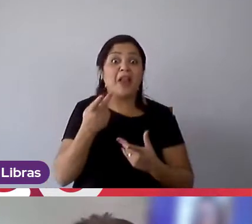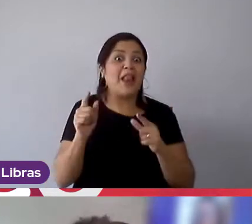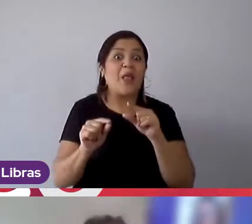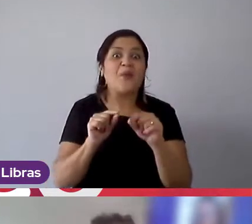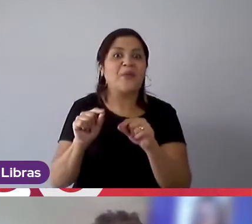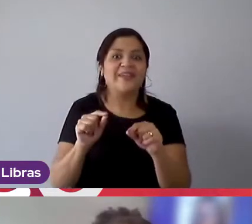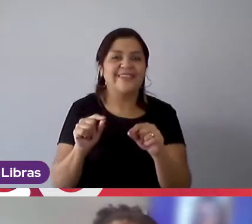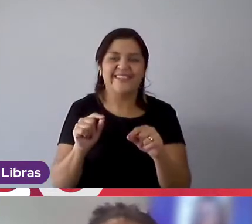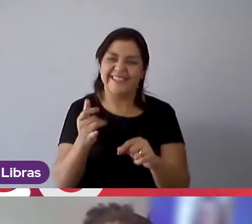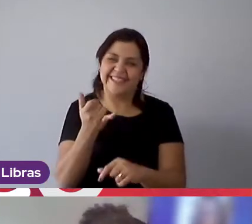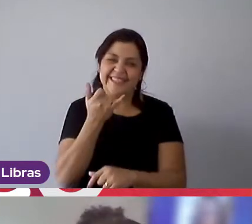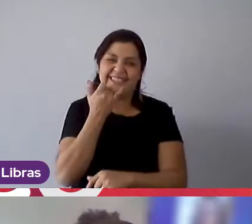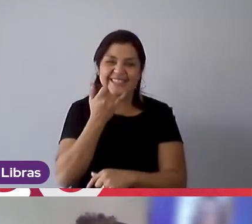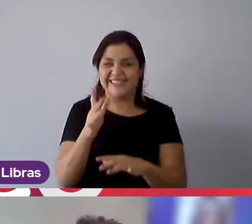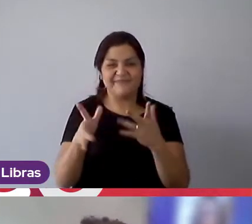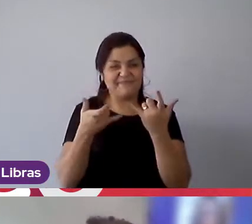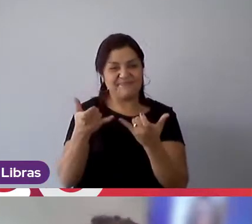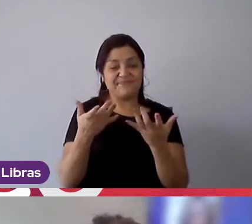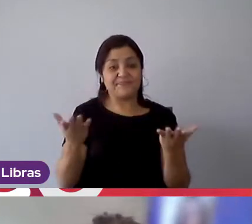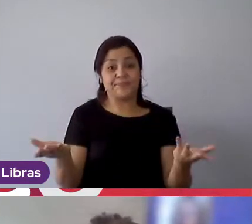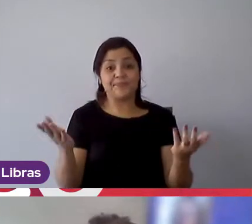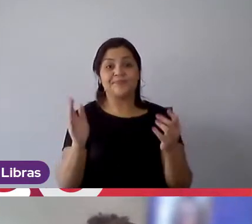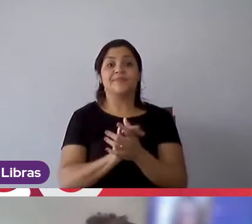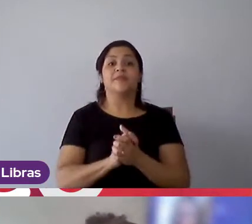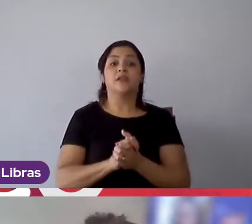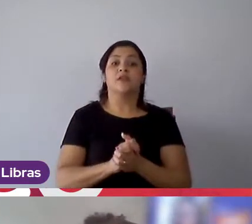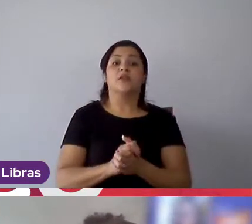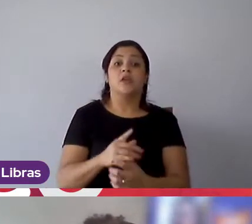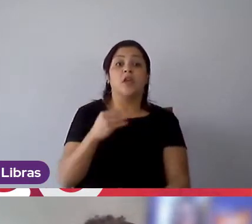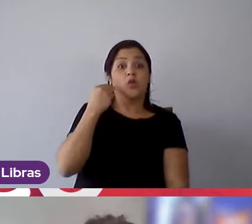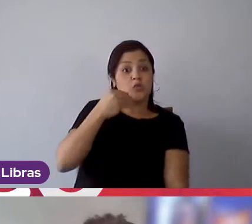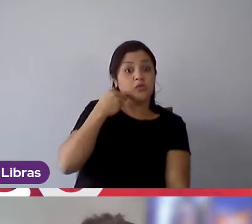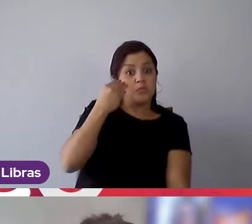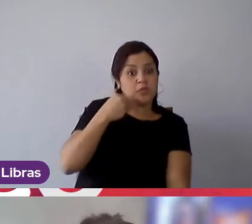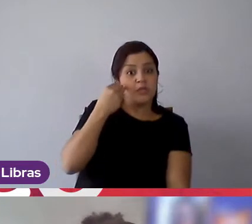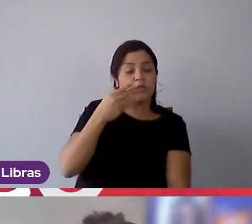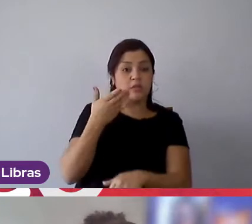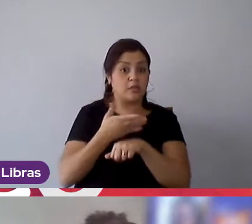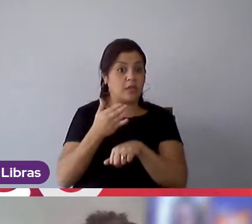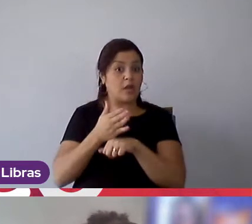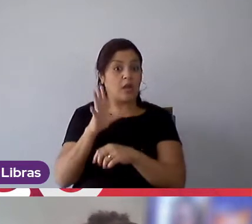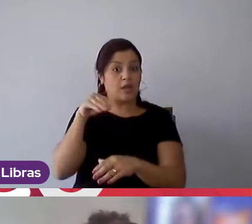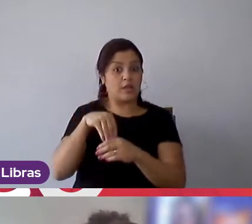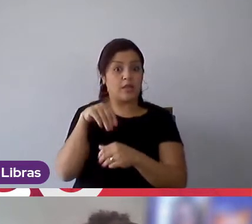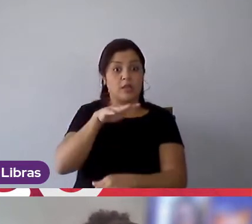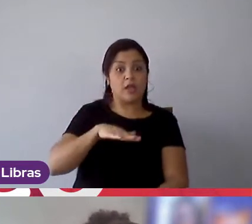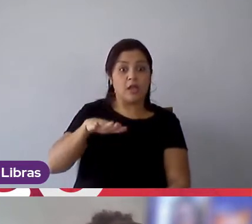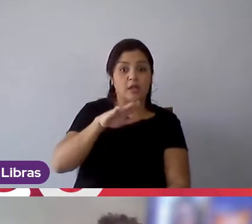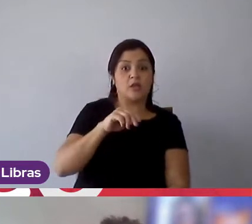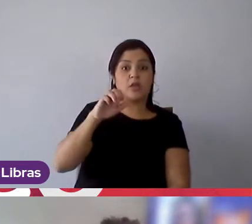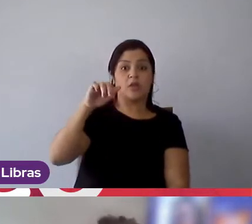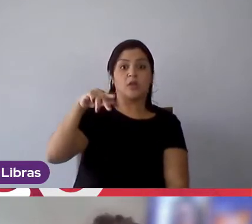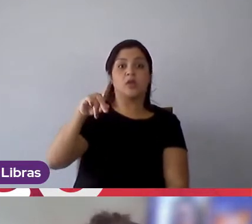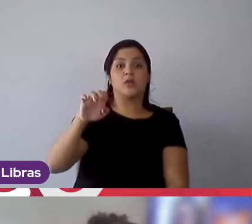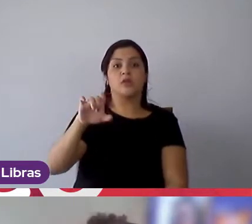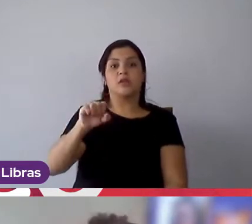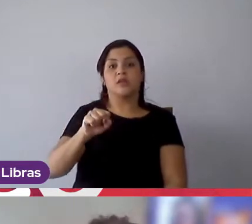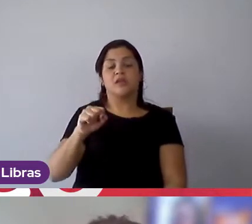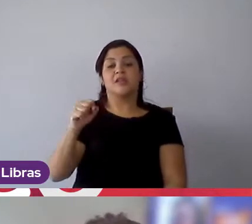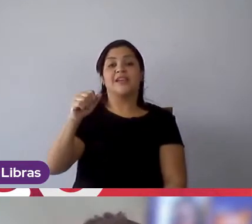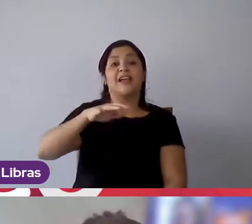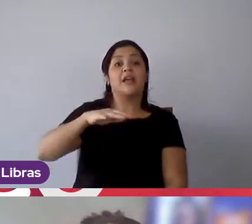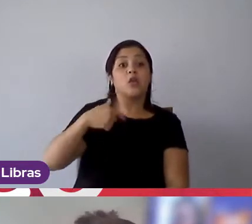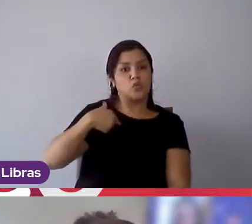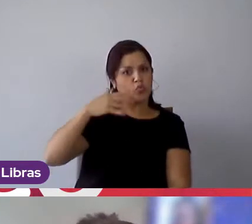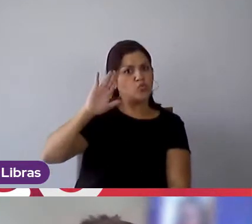brincando. Bom, eu tenho um pouquinho mais de experiência de estágio aqui dentro da Mondelez, eu sou a Vanessa, deixa me